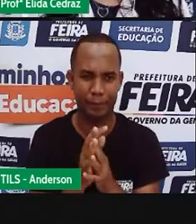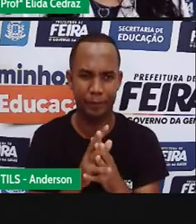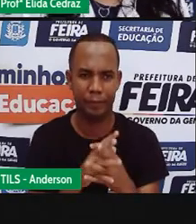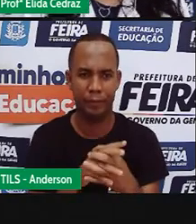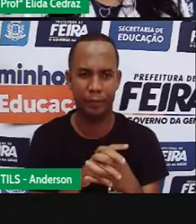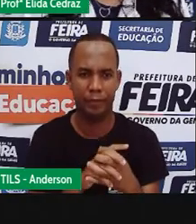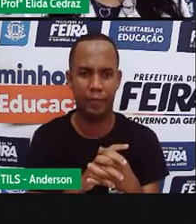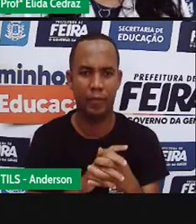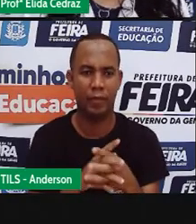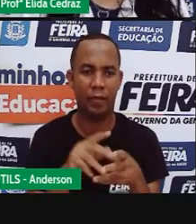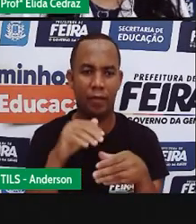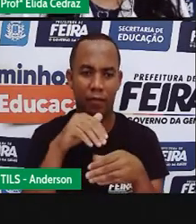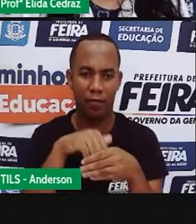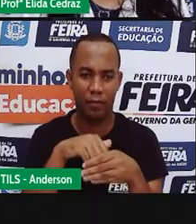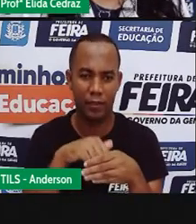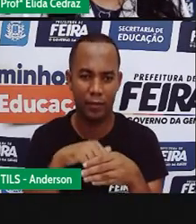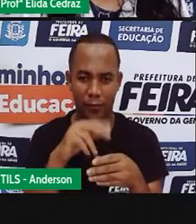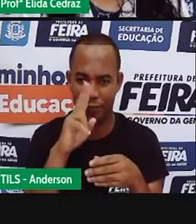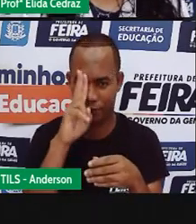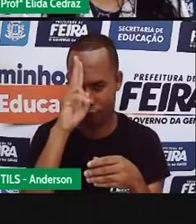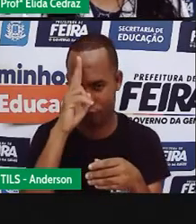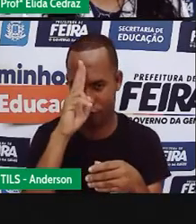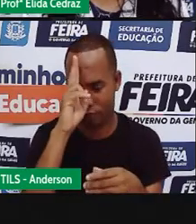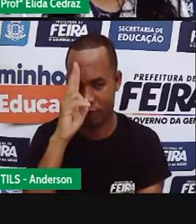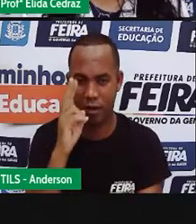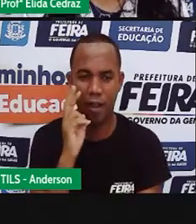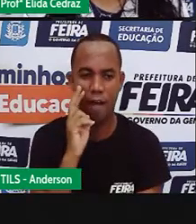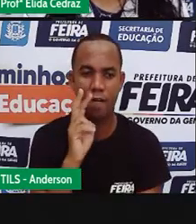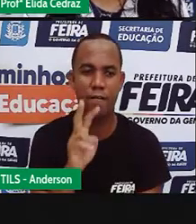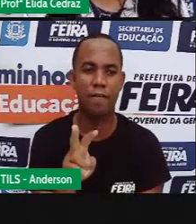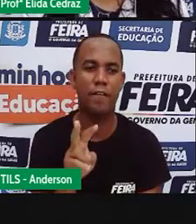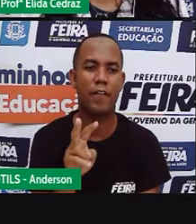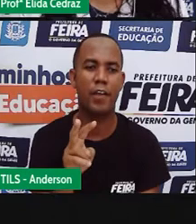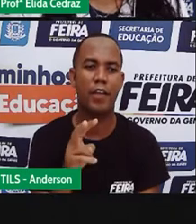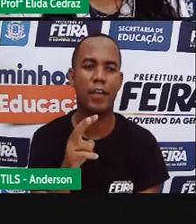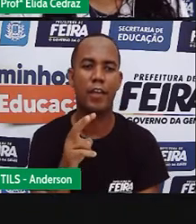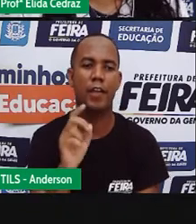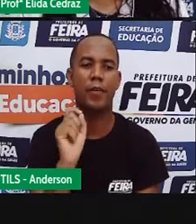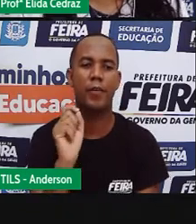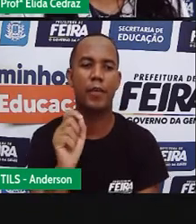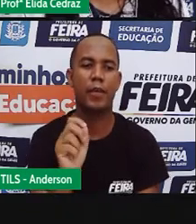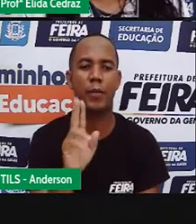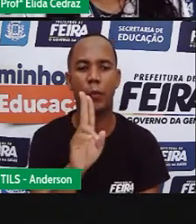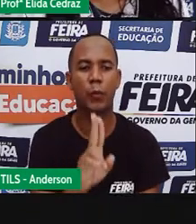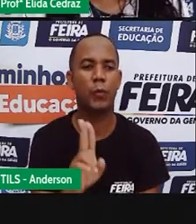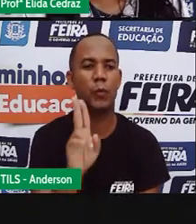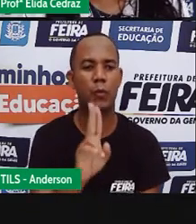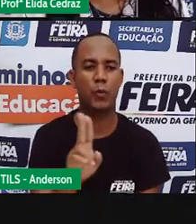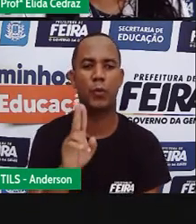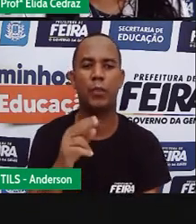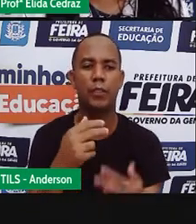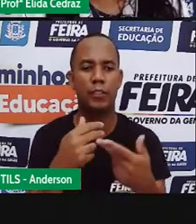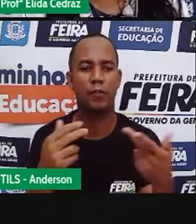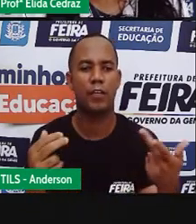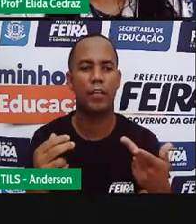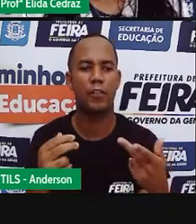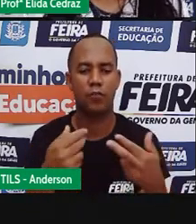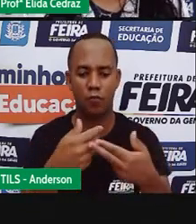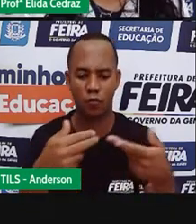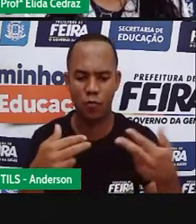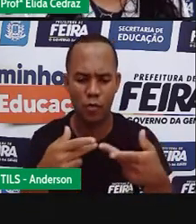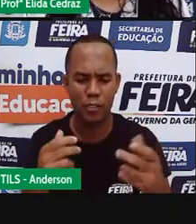Dentro dessa história, nós vamos ver as propriedades desses materiais.